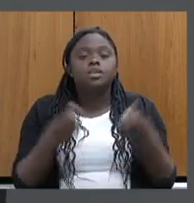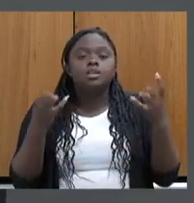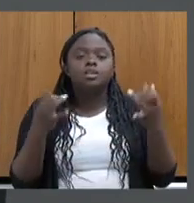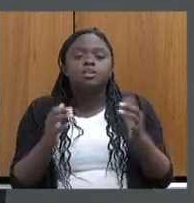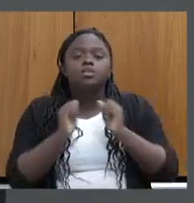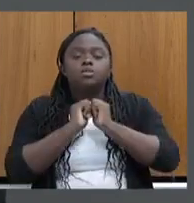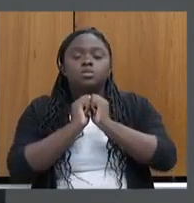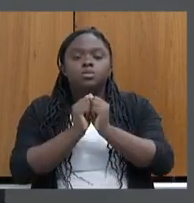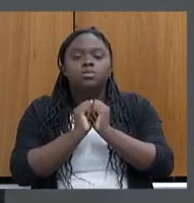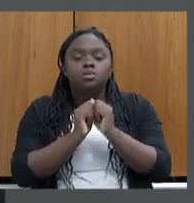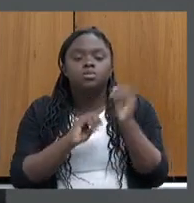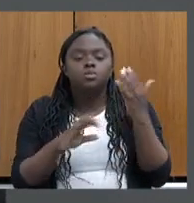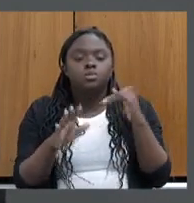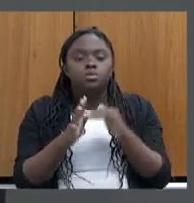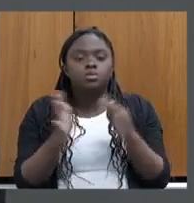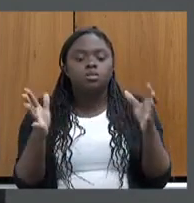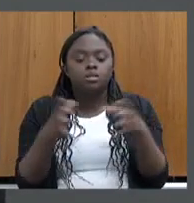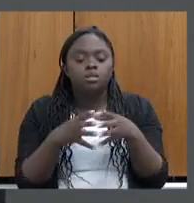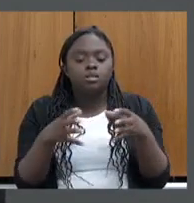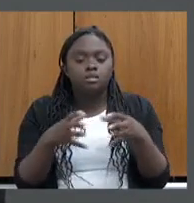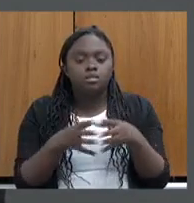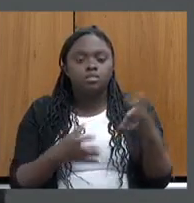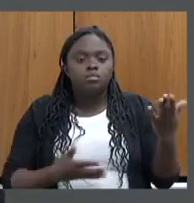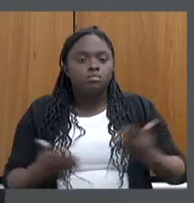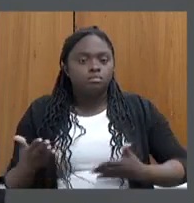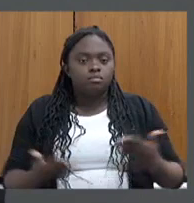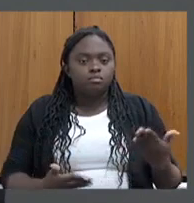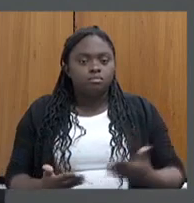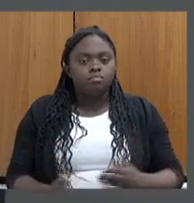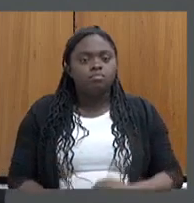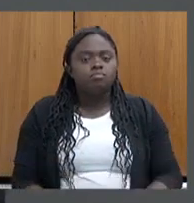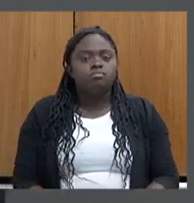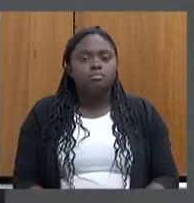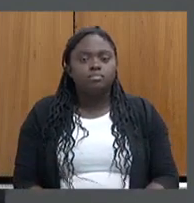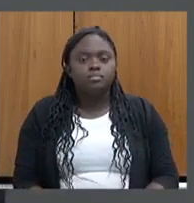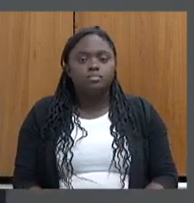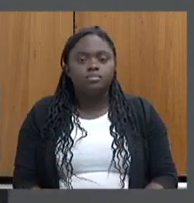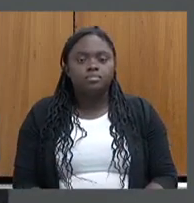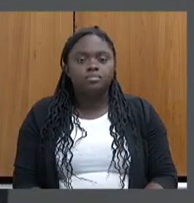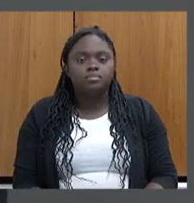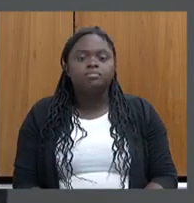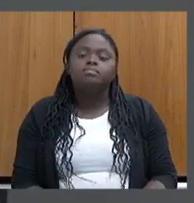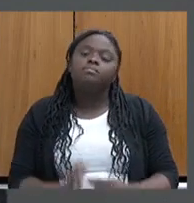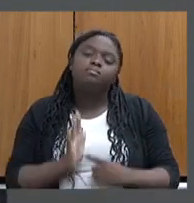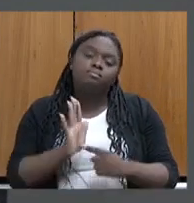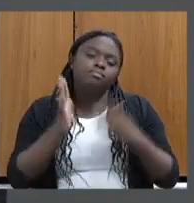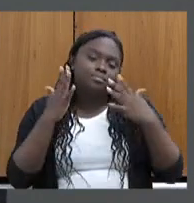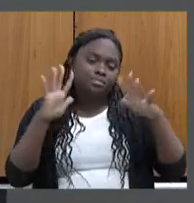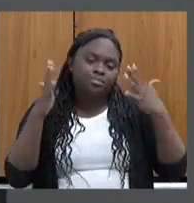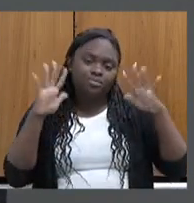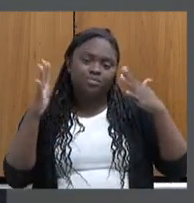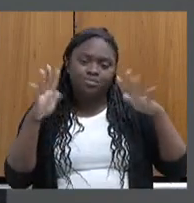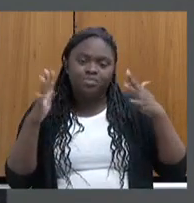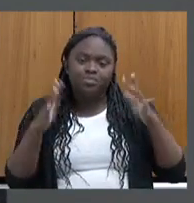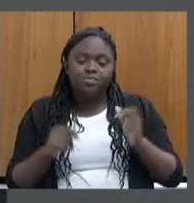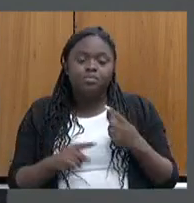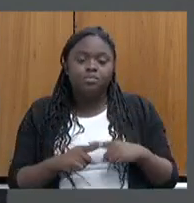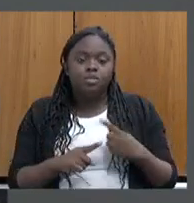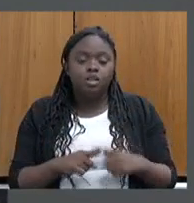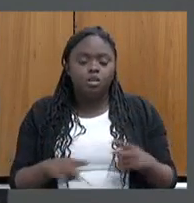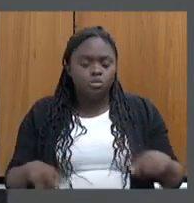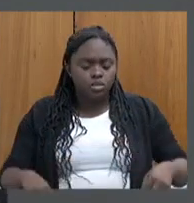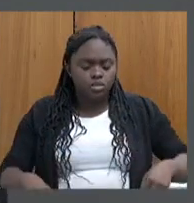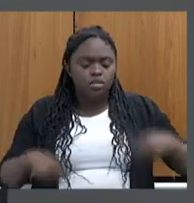juntamente com toda a equipe de servidores, trazer os parabéns pelo cumprimento dos